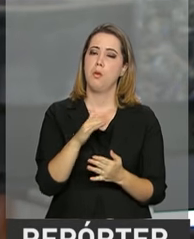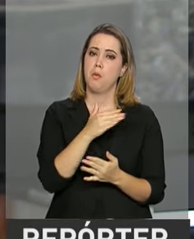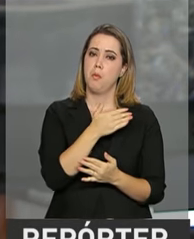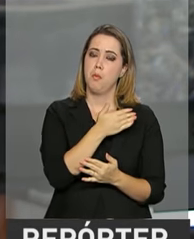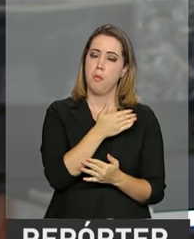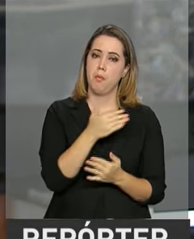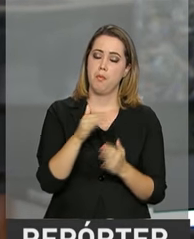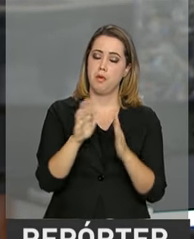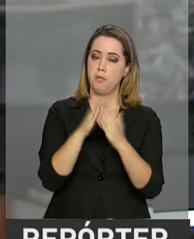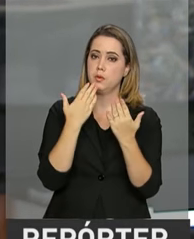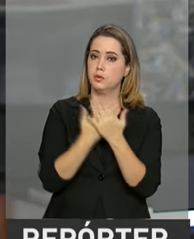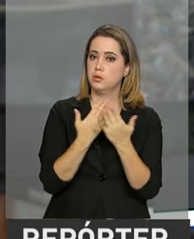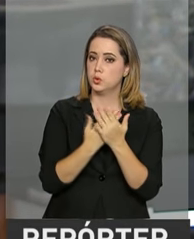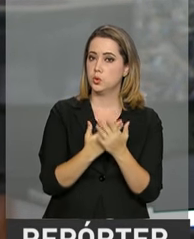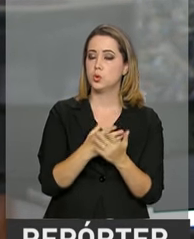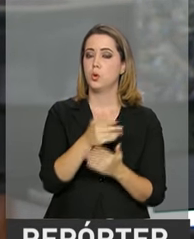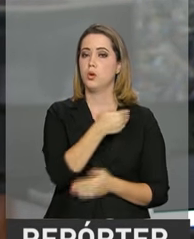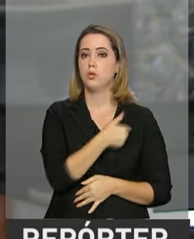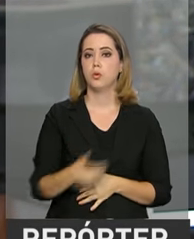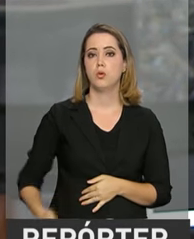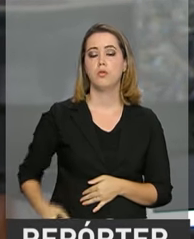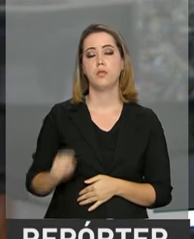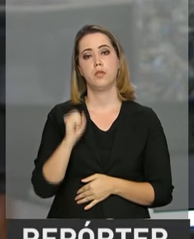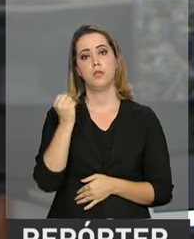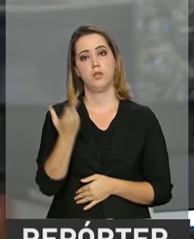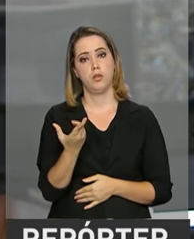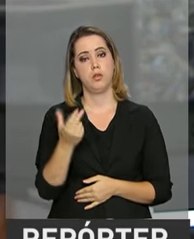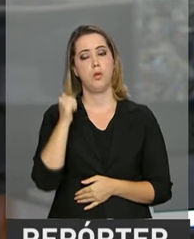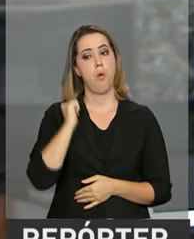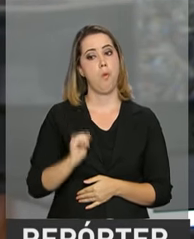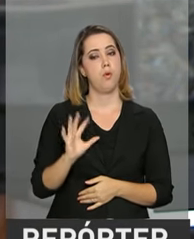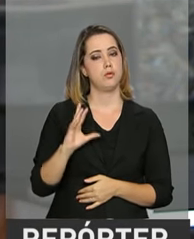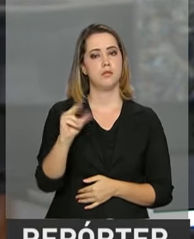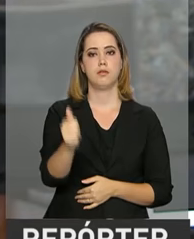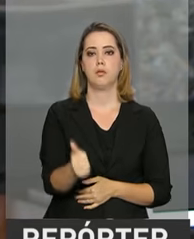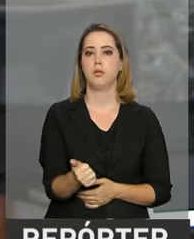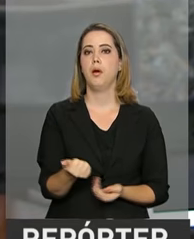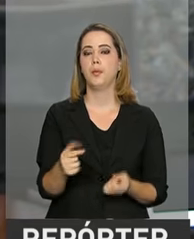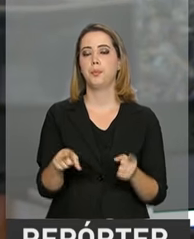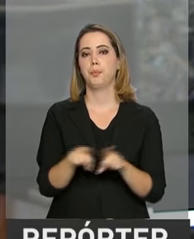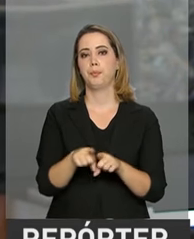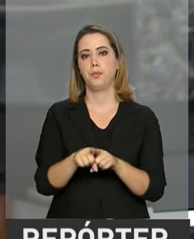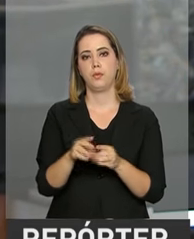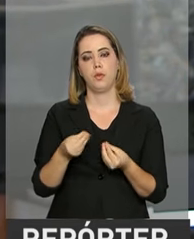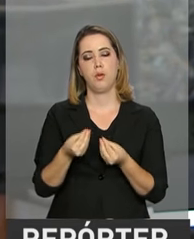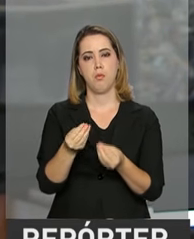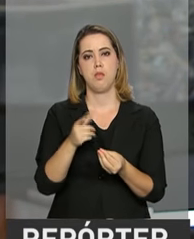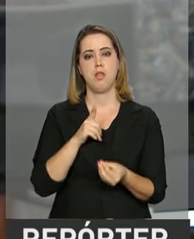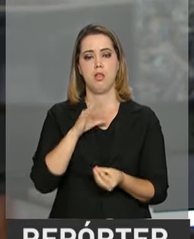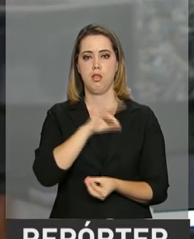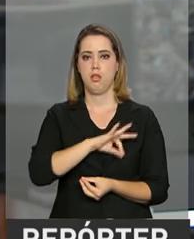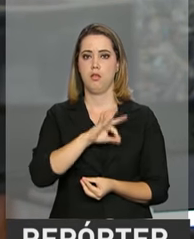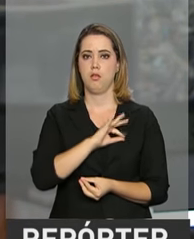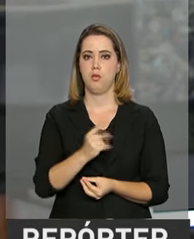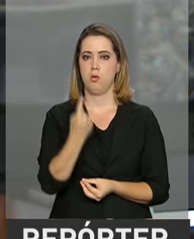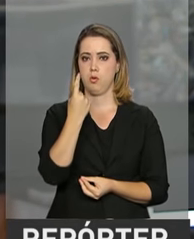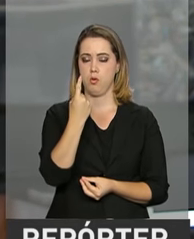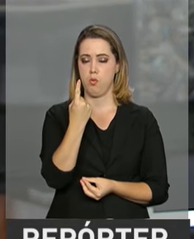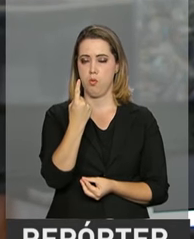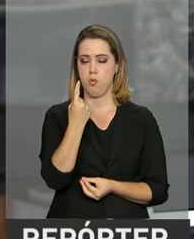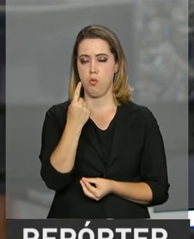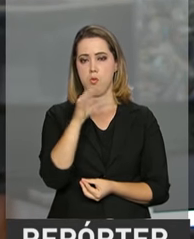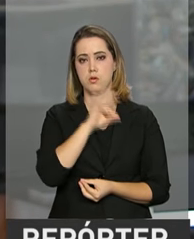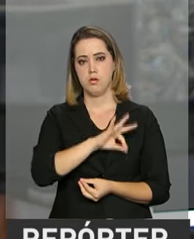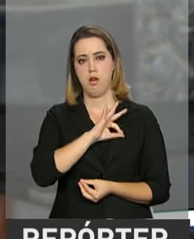ou na condição de bolsista integral na rede privada. E ainda comprovar renda de até um salário mínimo e